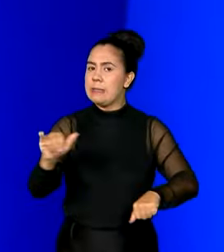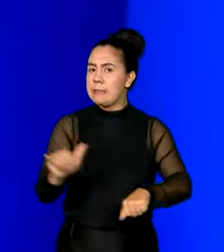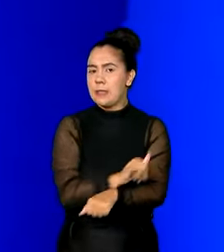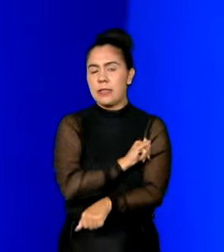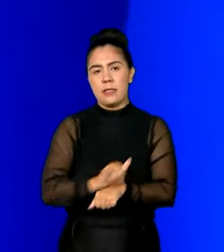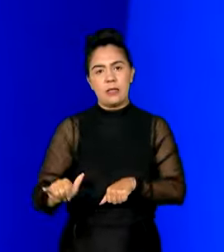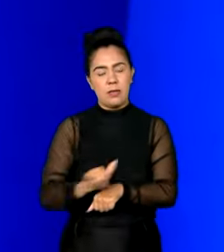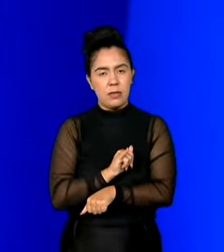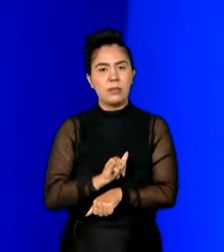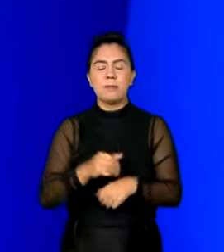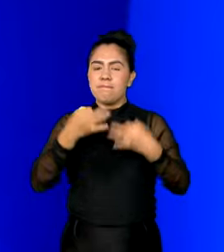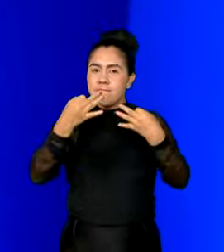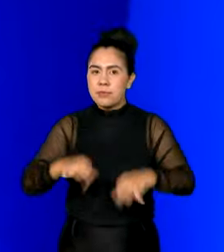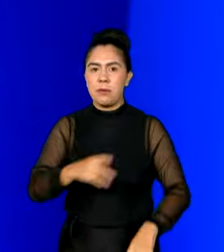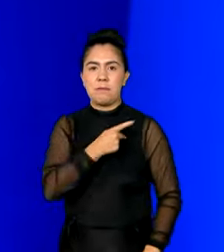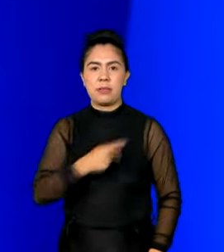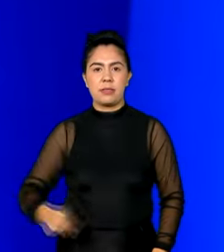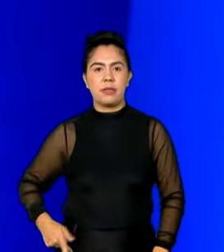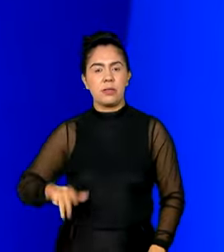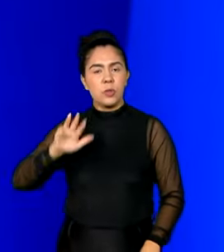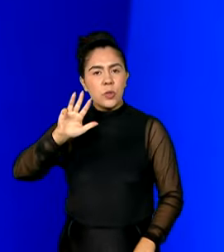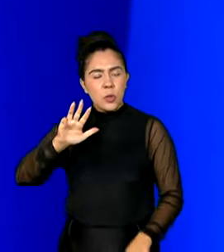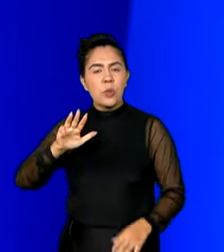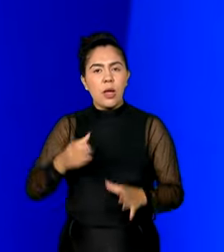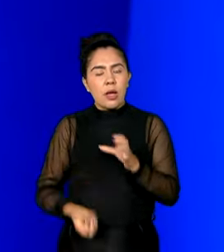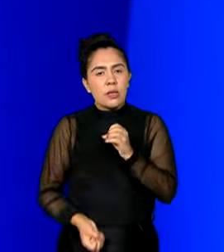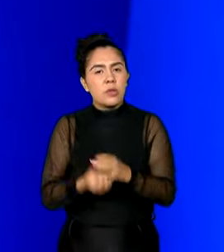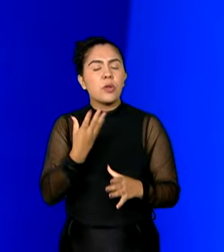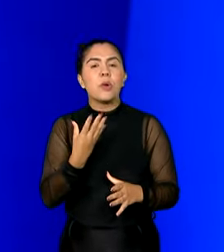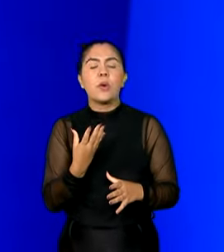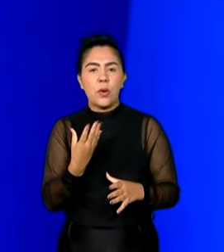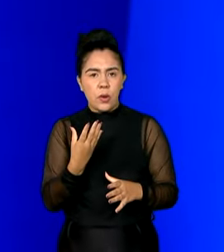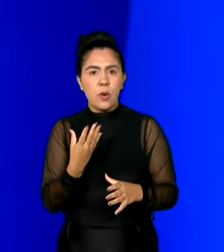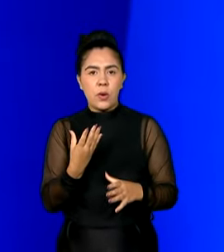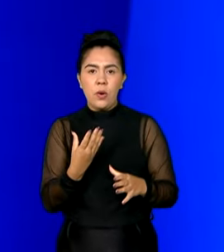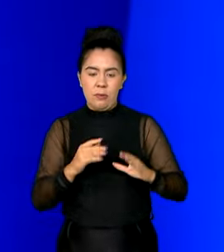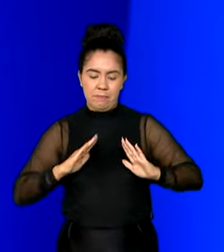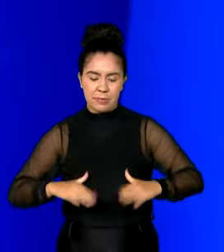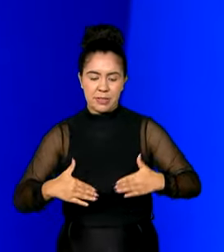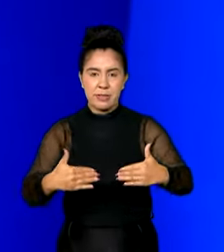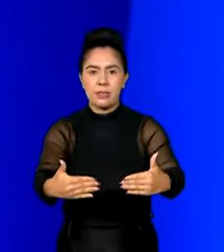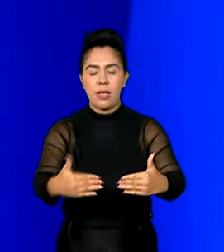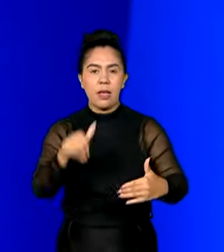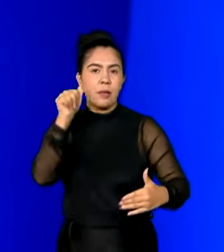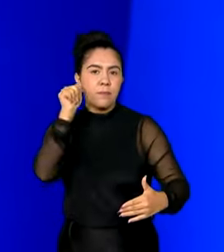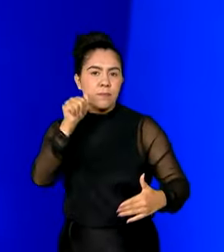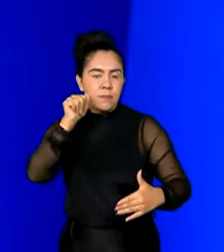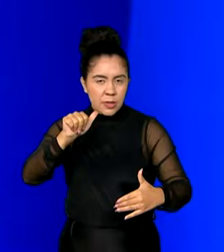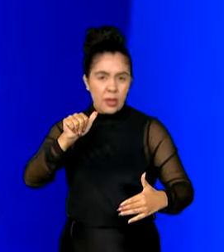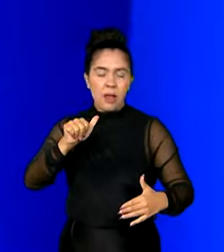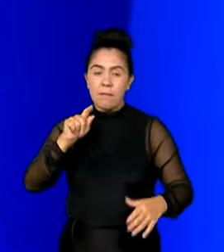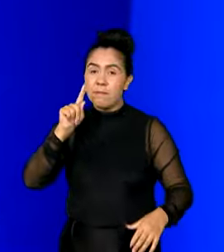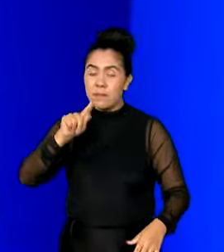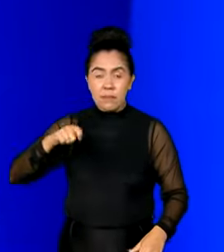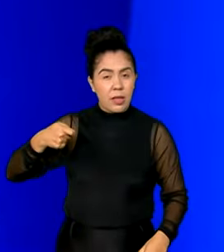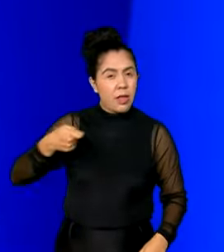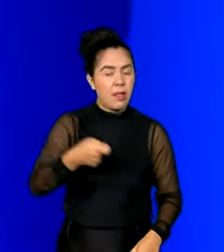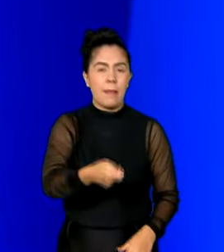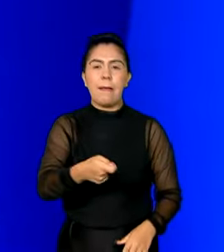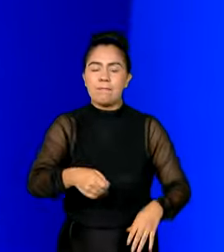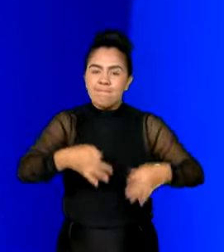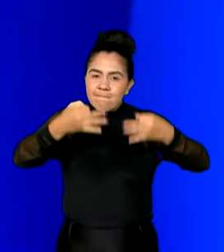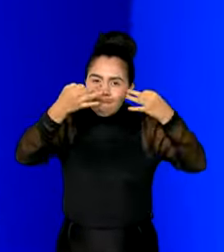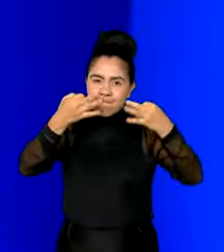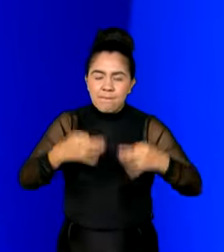acertou, ministro, criando um ministério. Eu acho que foi um dos grandes acertos,